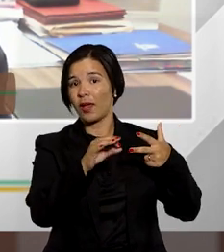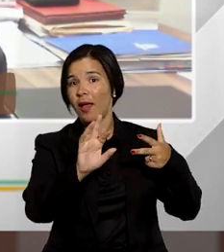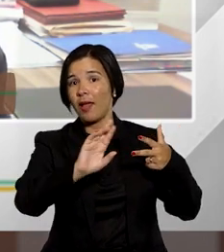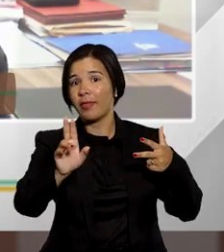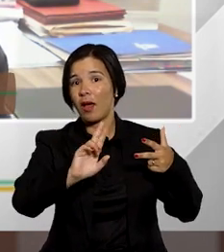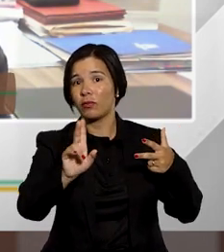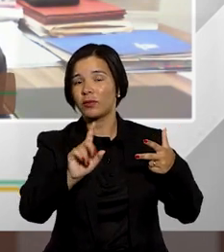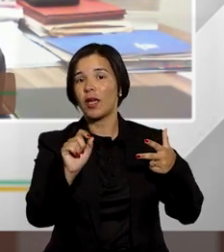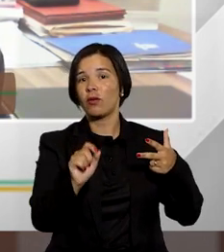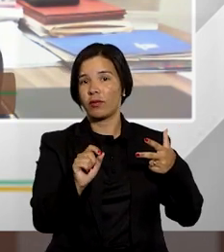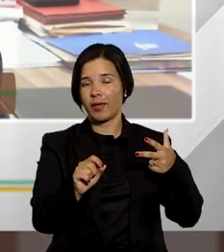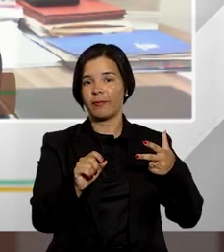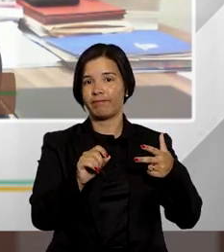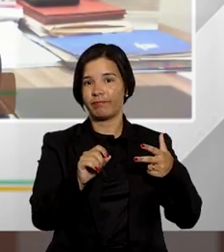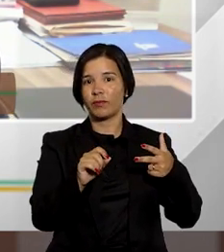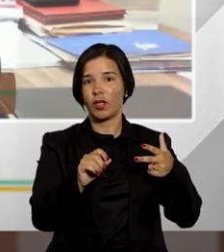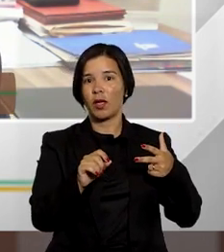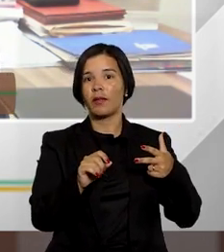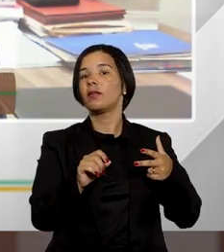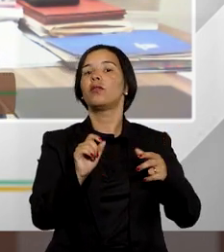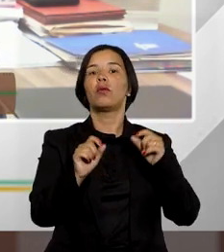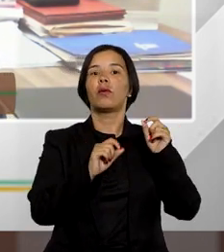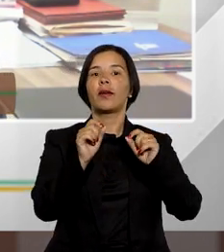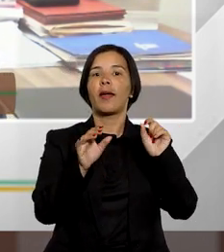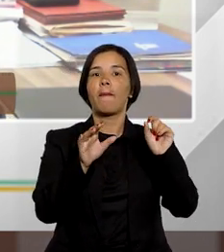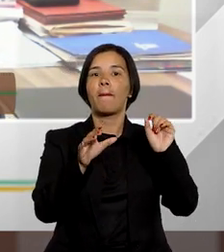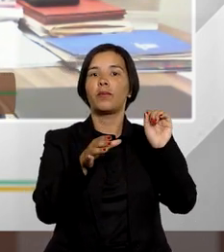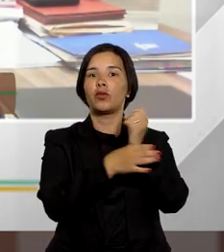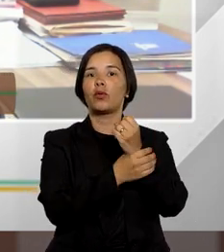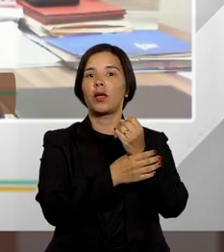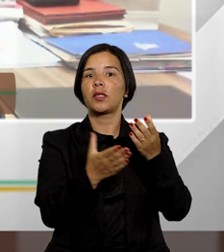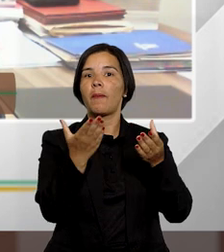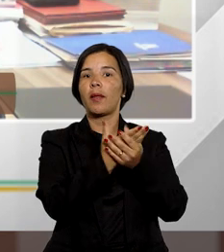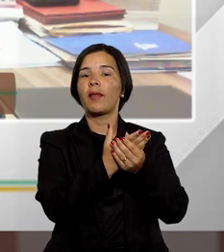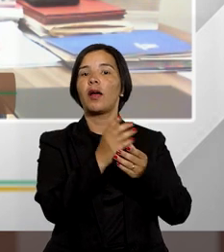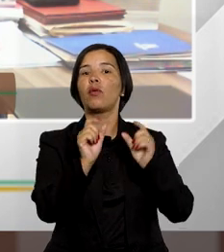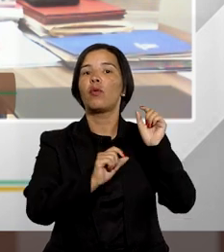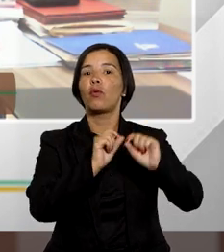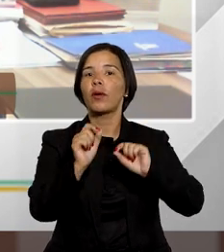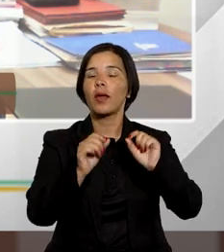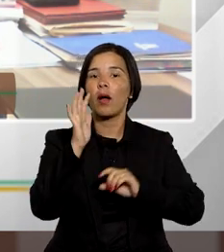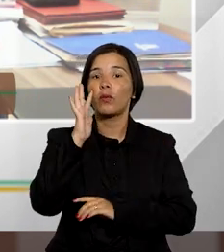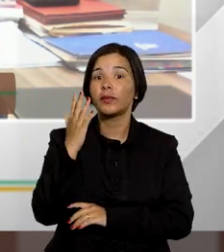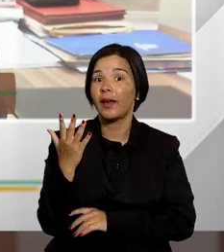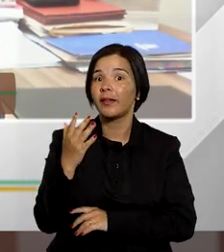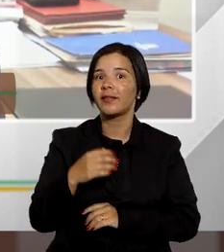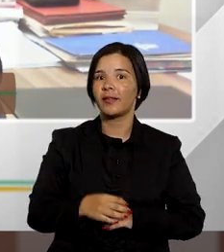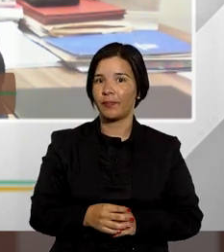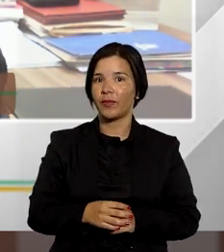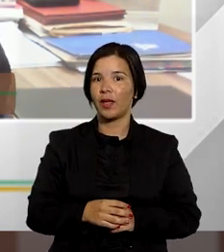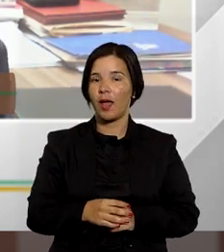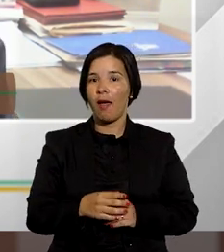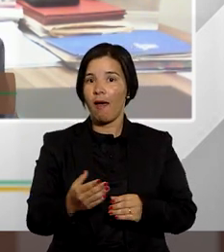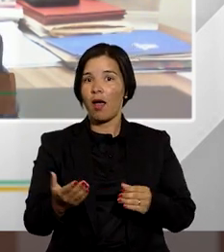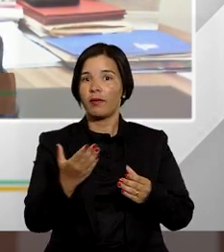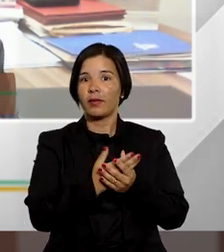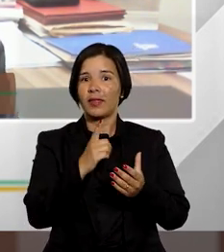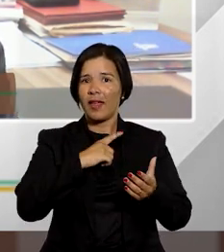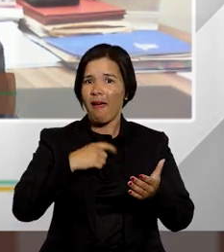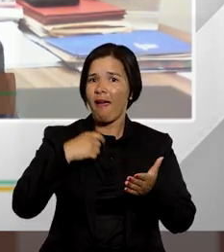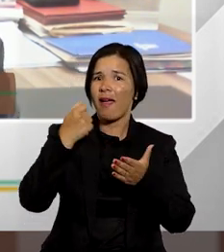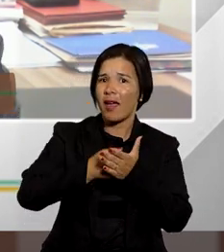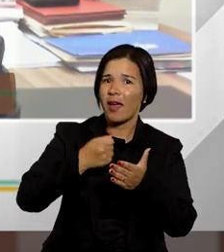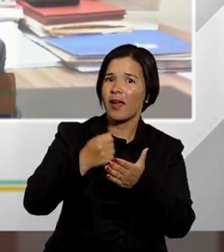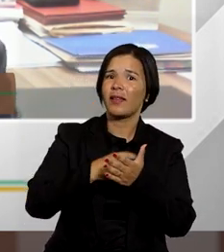supervenciais mencionamos aqui tratando por exemplo da ação de uma data de segurança mas uma ação de data de segurança há